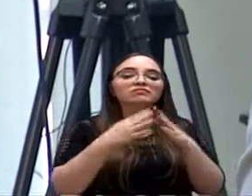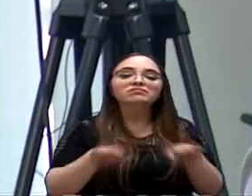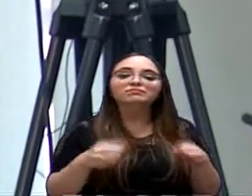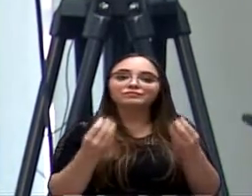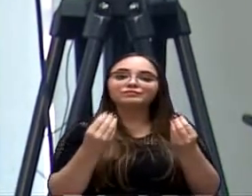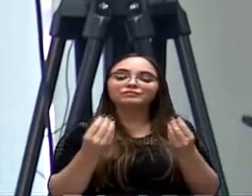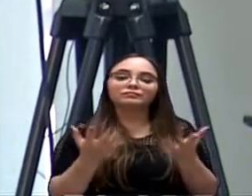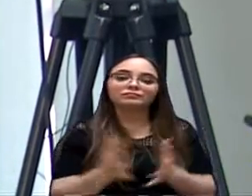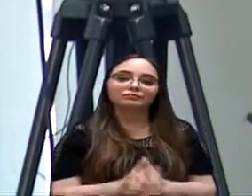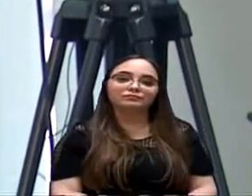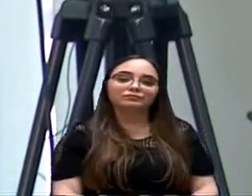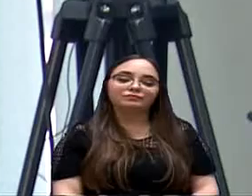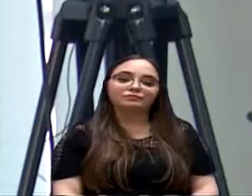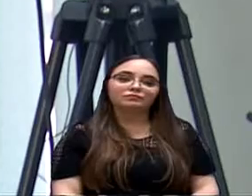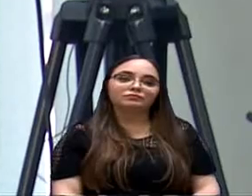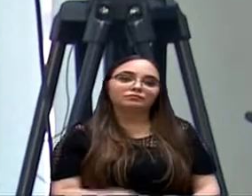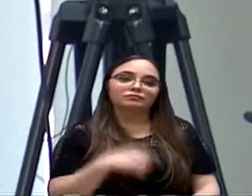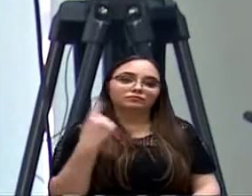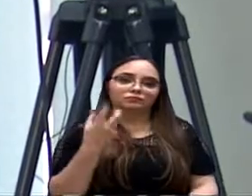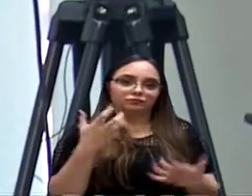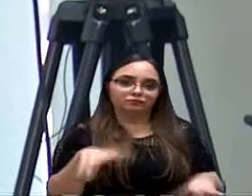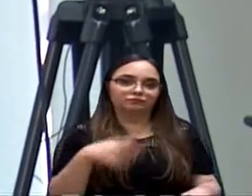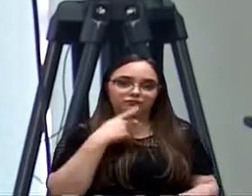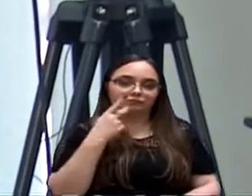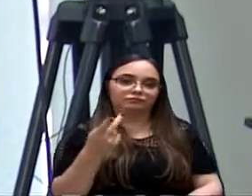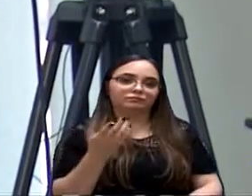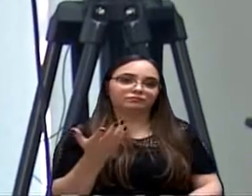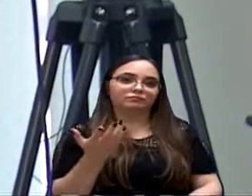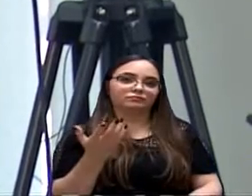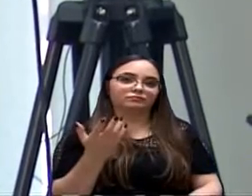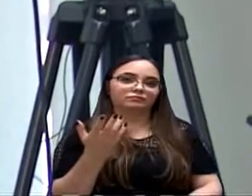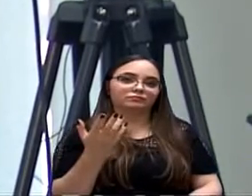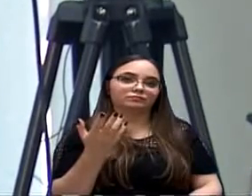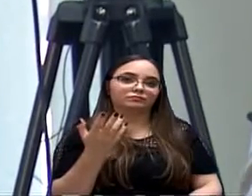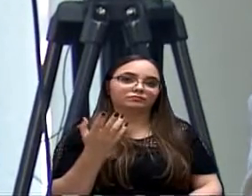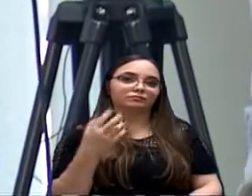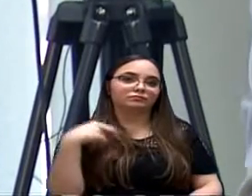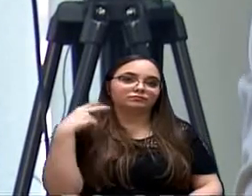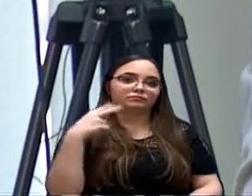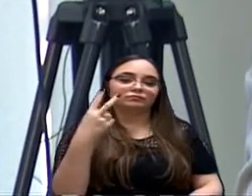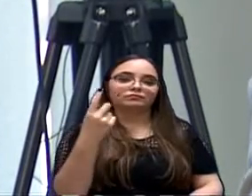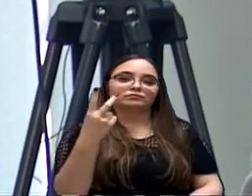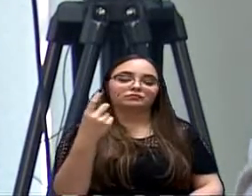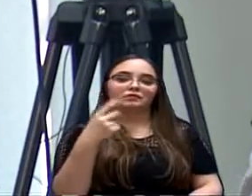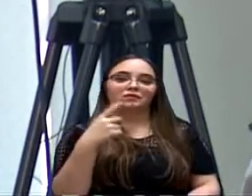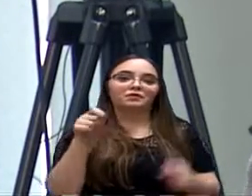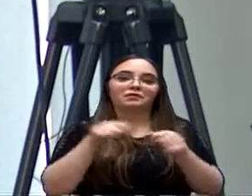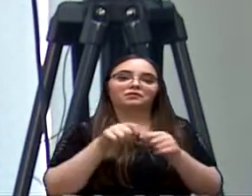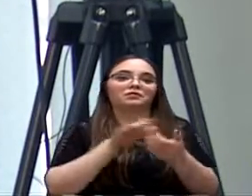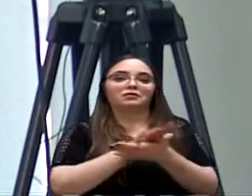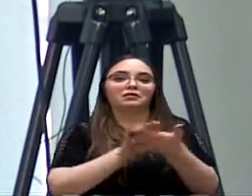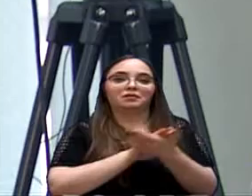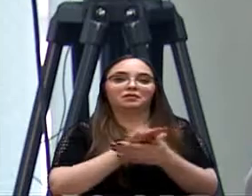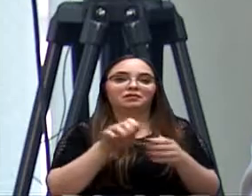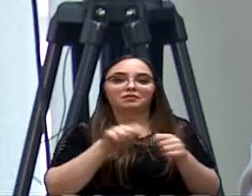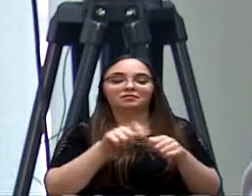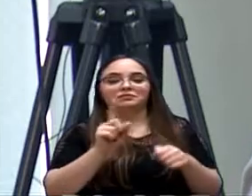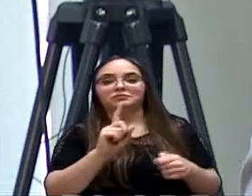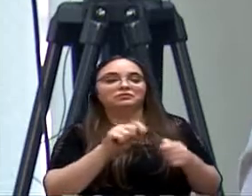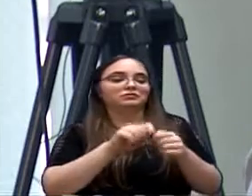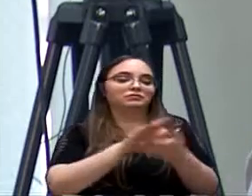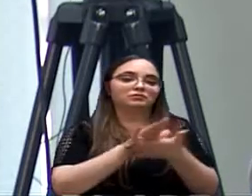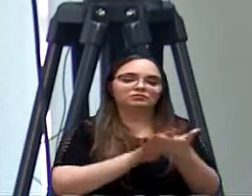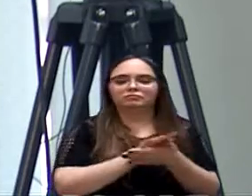E a compensação? Ninguém quer falar com isso. O vereador Vinícius aqui sapateava. Então, o loteador não vai fazer nada. O loteador não vai fazer nada.